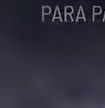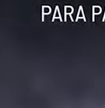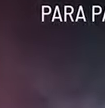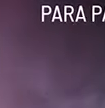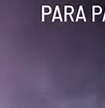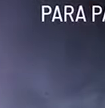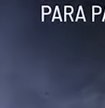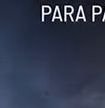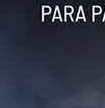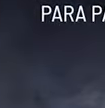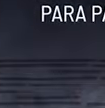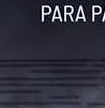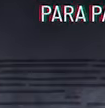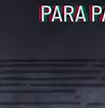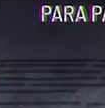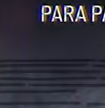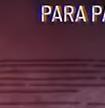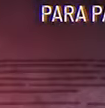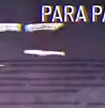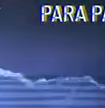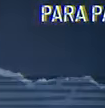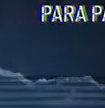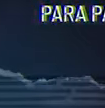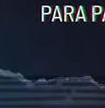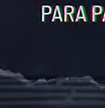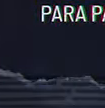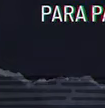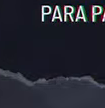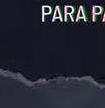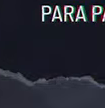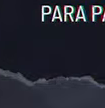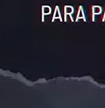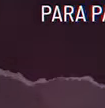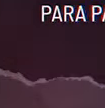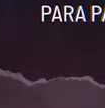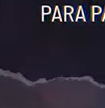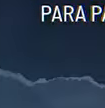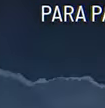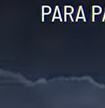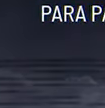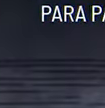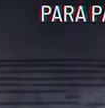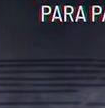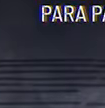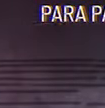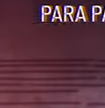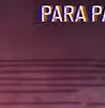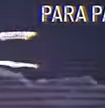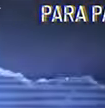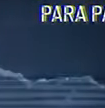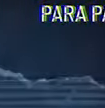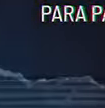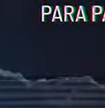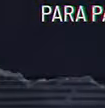Em Feira de Santana, terceirizados foram assediados por gestores públicos para participarem de reuniões de partido político